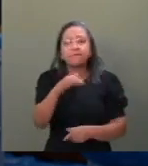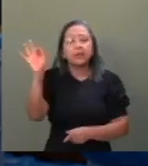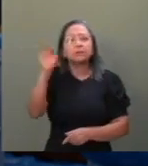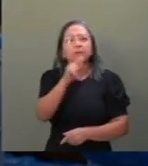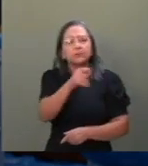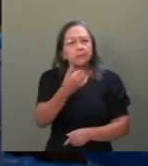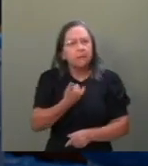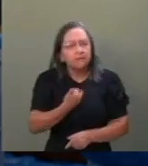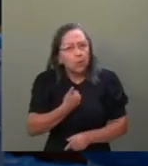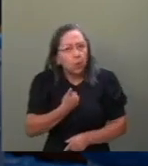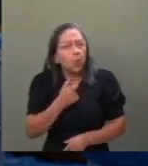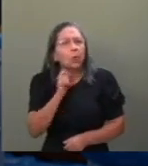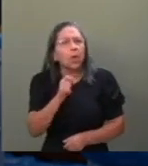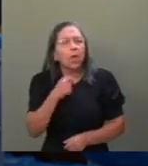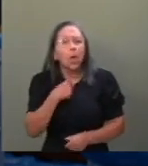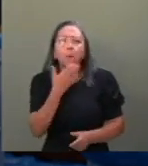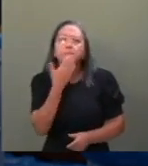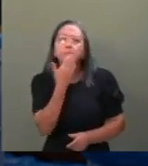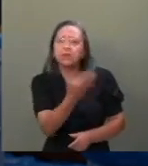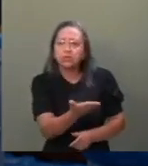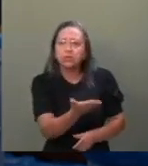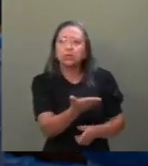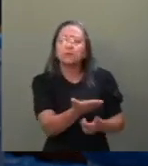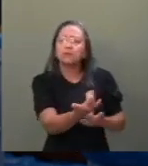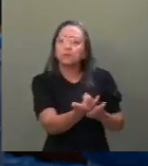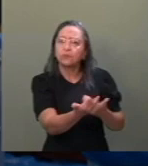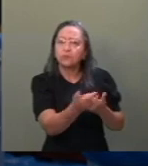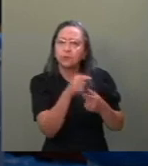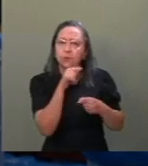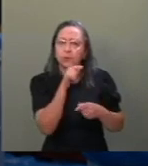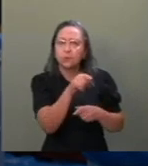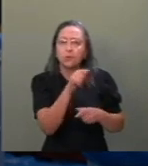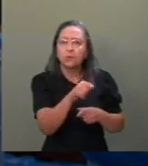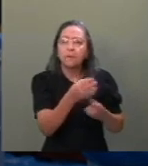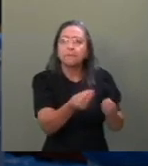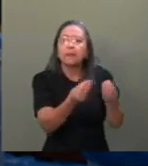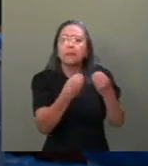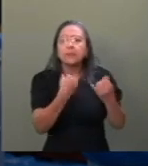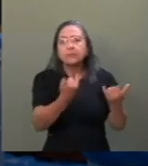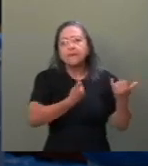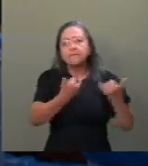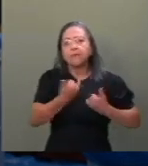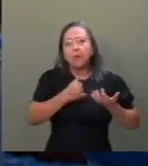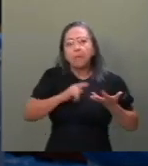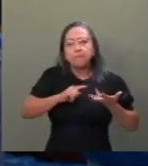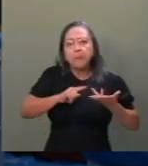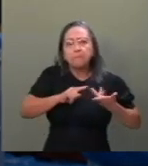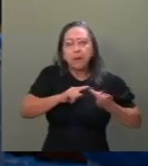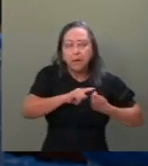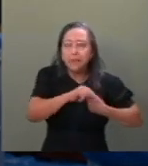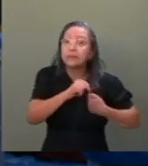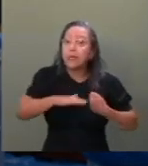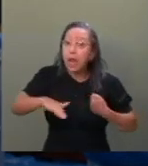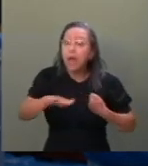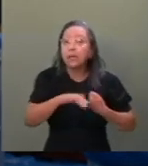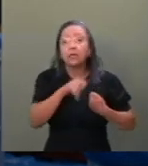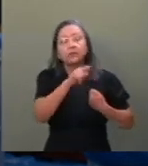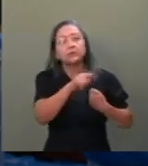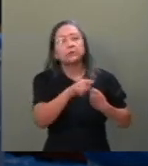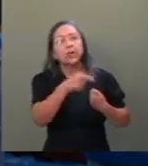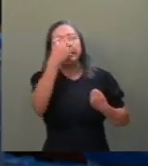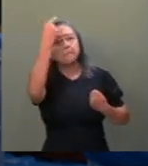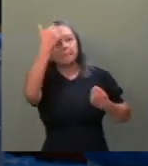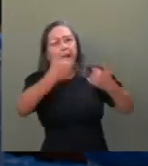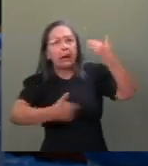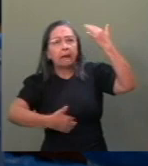determinado momento, eu pedi para que você me desse informações acerca dessa área e você me